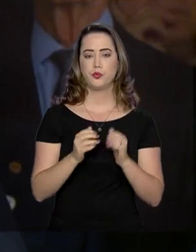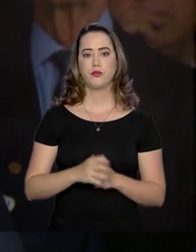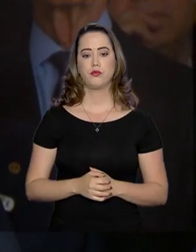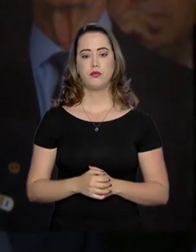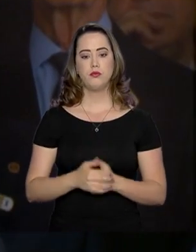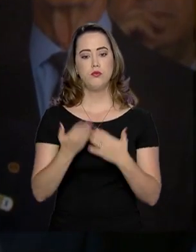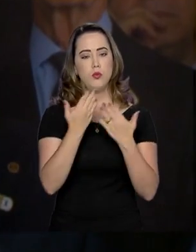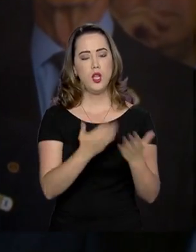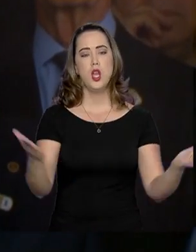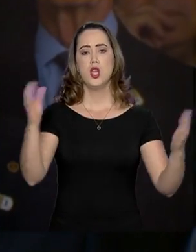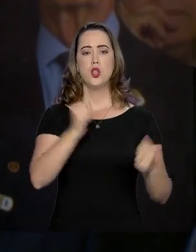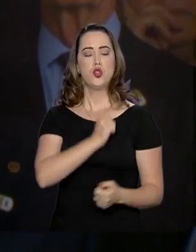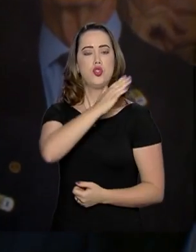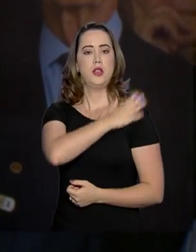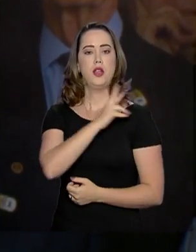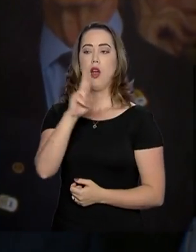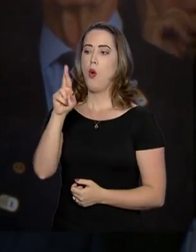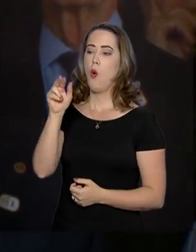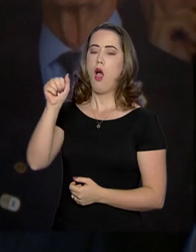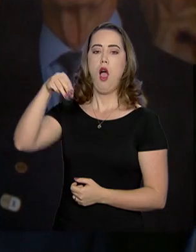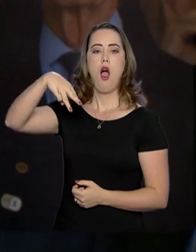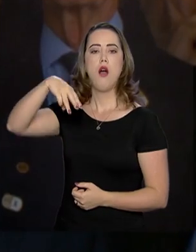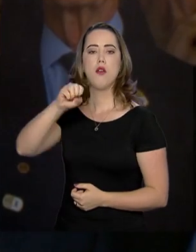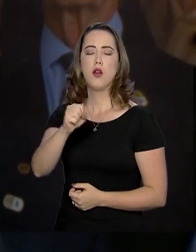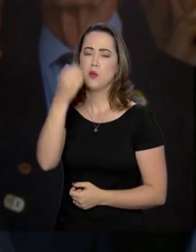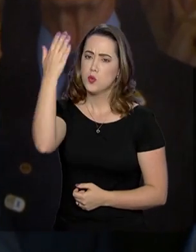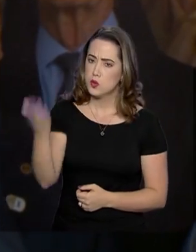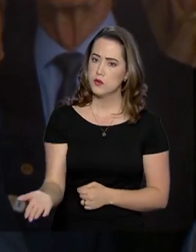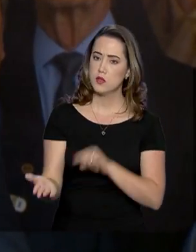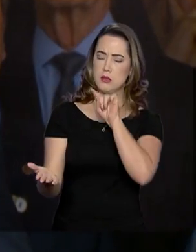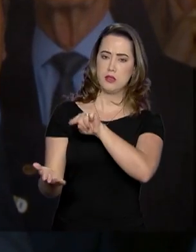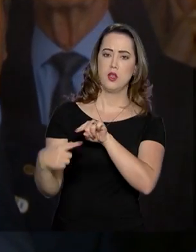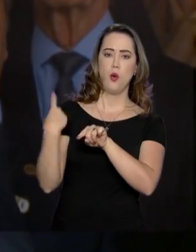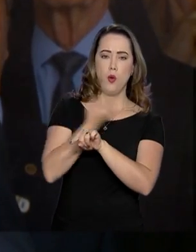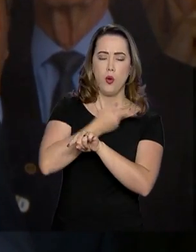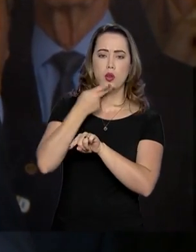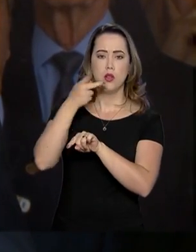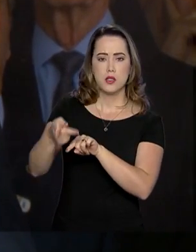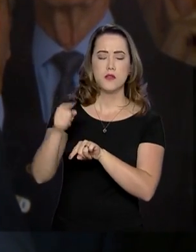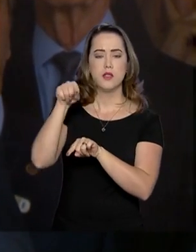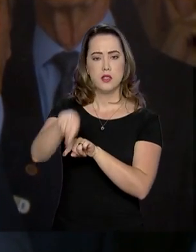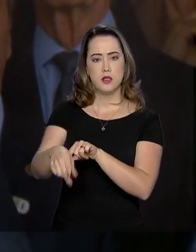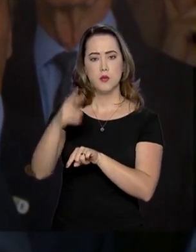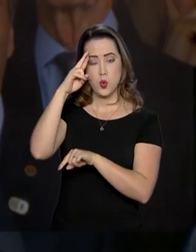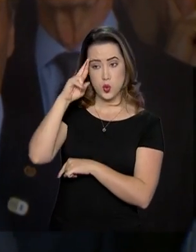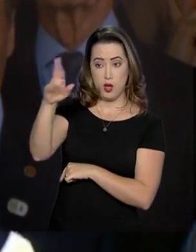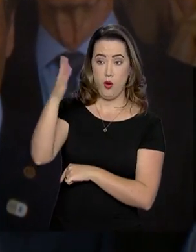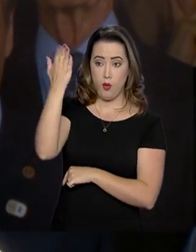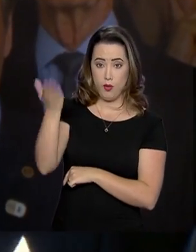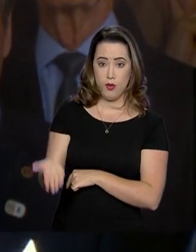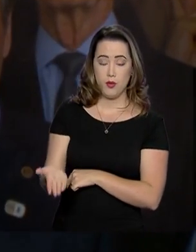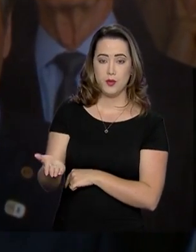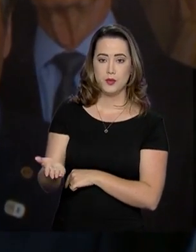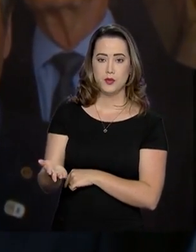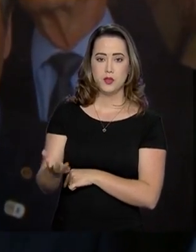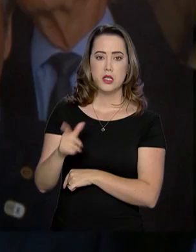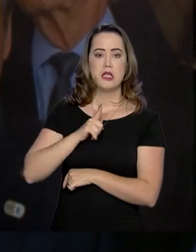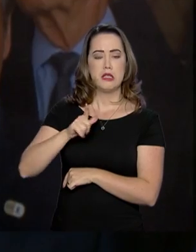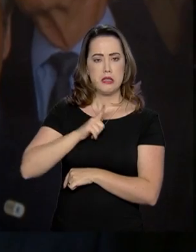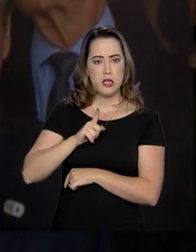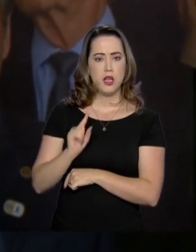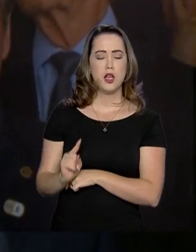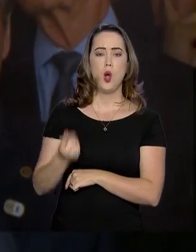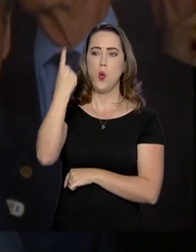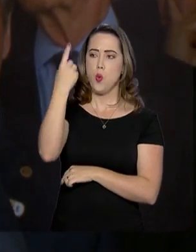Prezado general Ramos, vossa excelência, ou como nós abolimos em Brasília, o senhor terá um dos